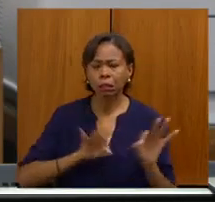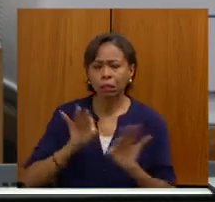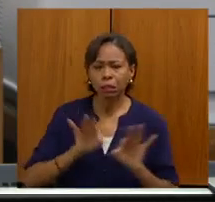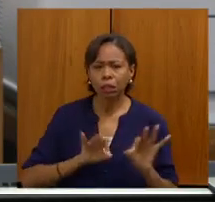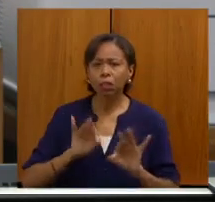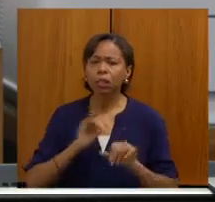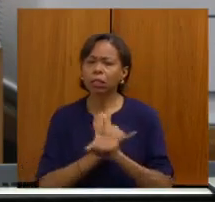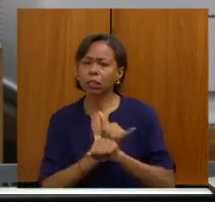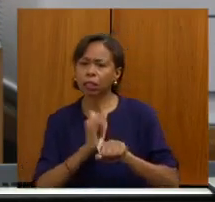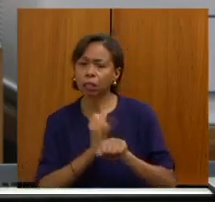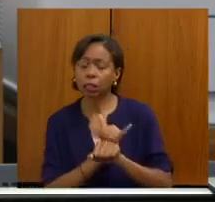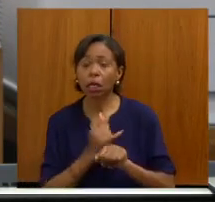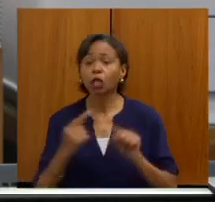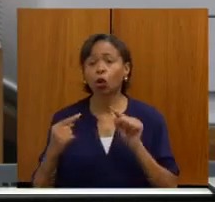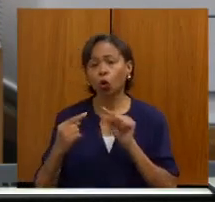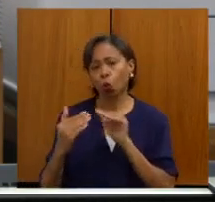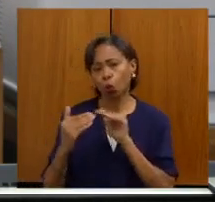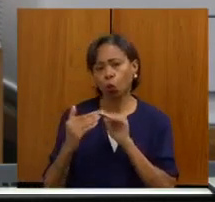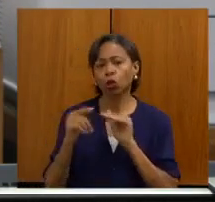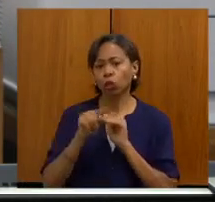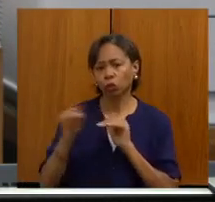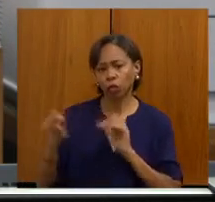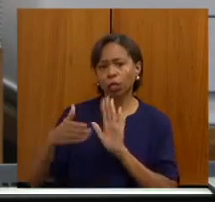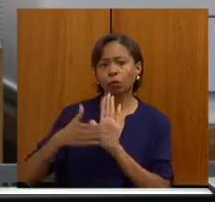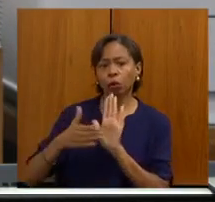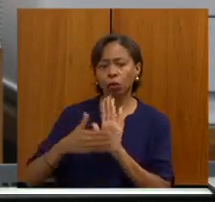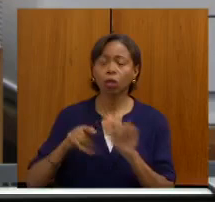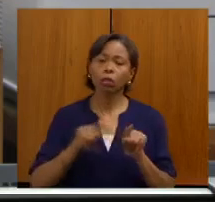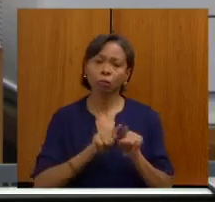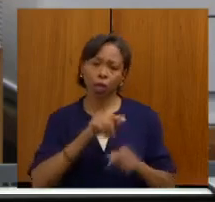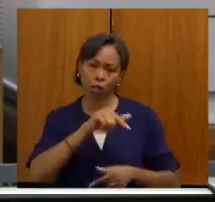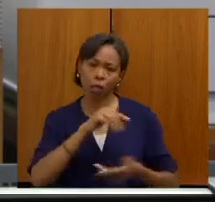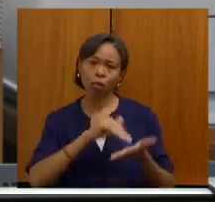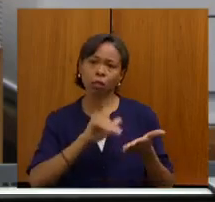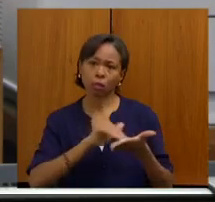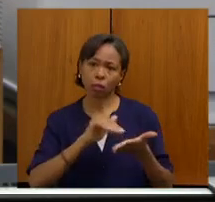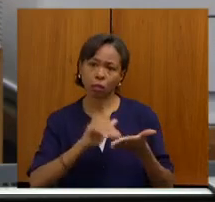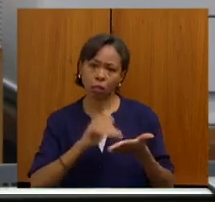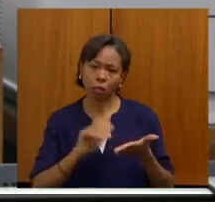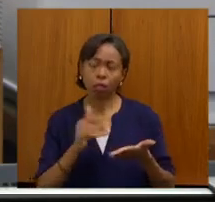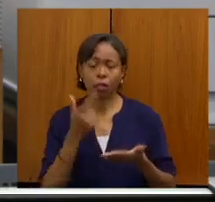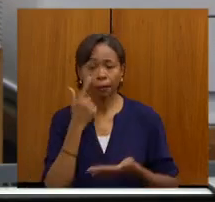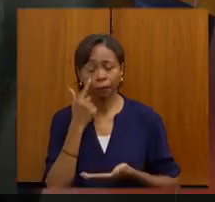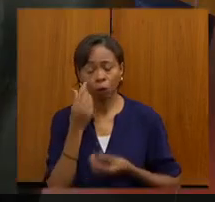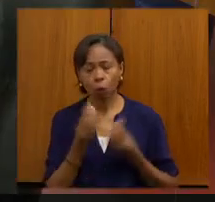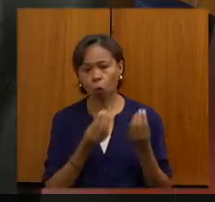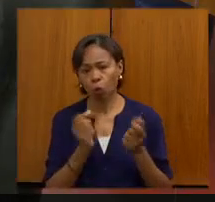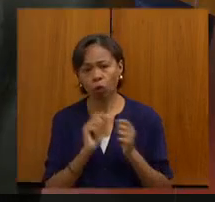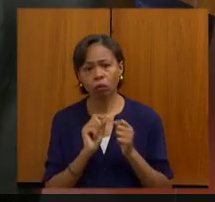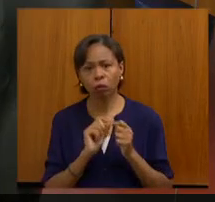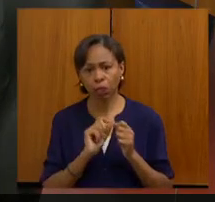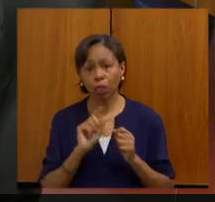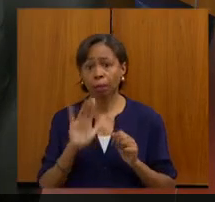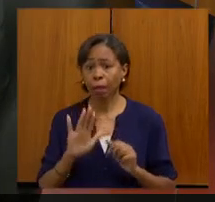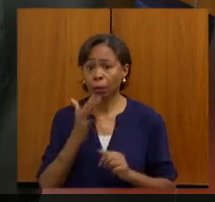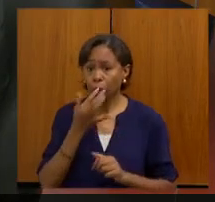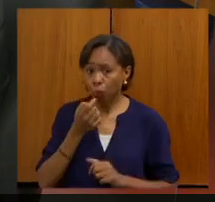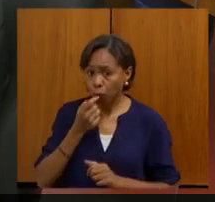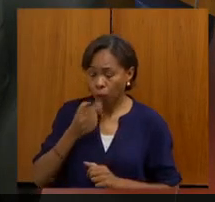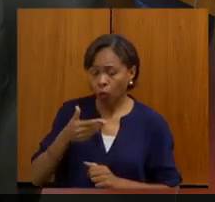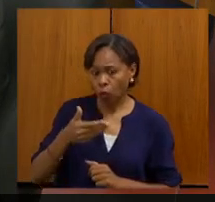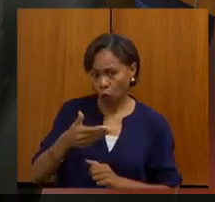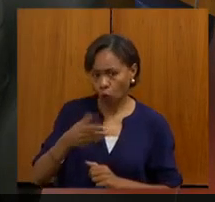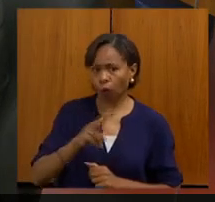consonância com o que vocês estão propondo aqui. É o que a Secretaria está discutindo. E a gente vai lançar logo essa